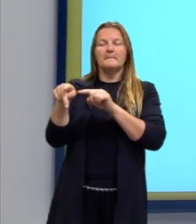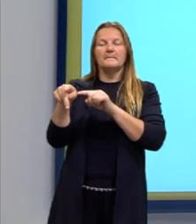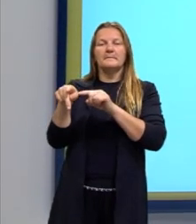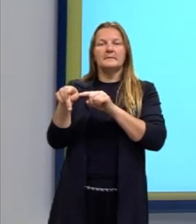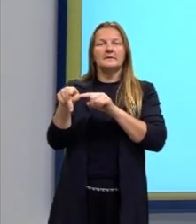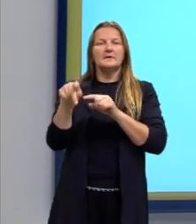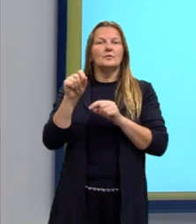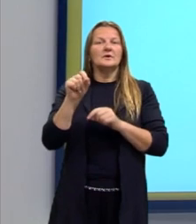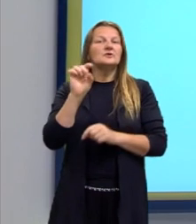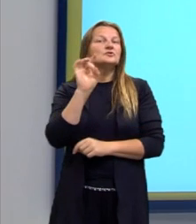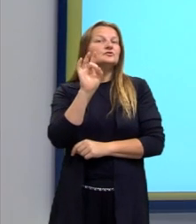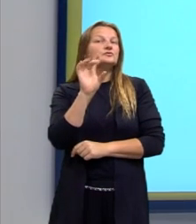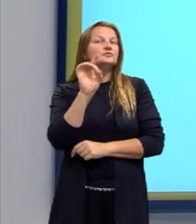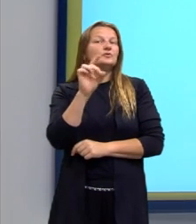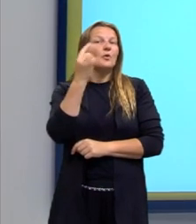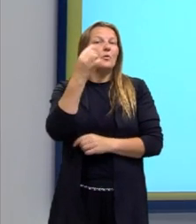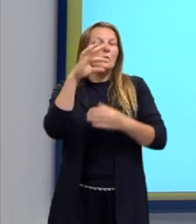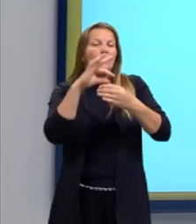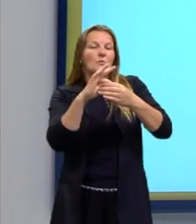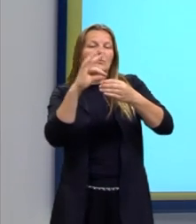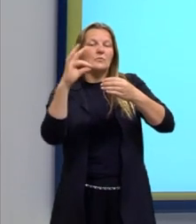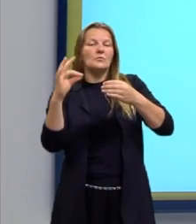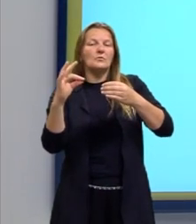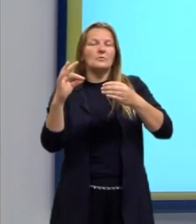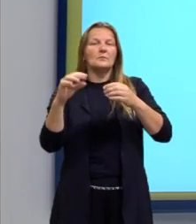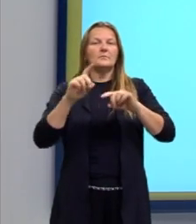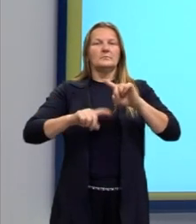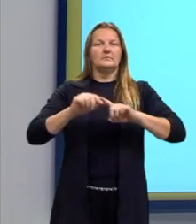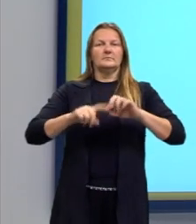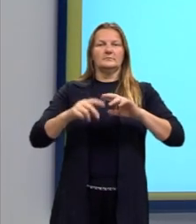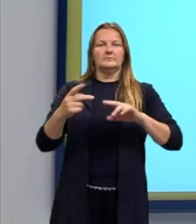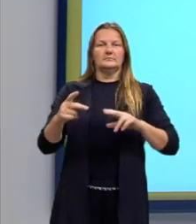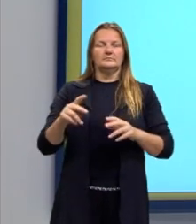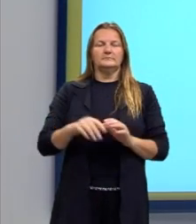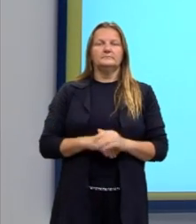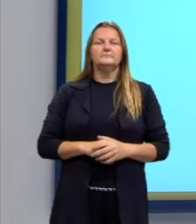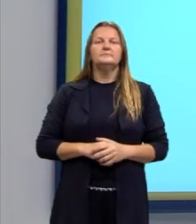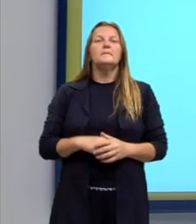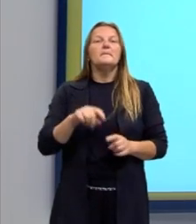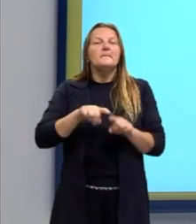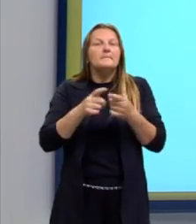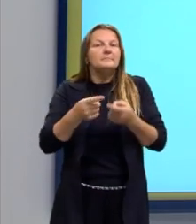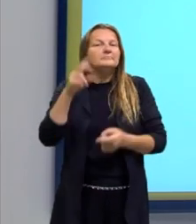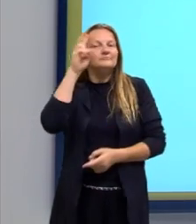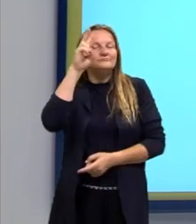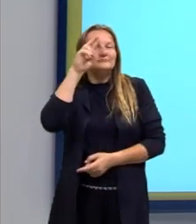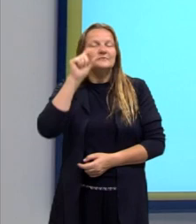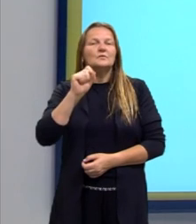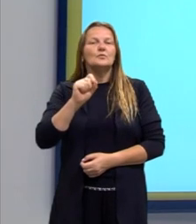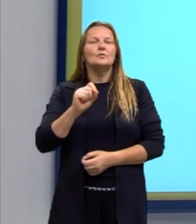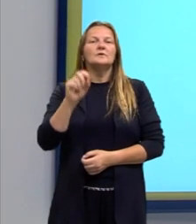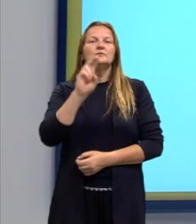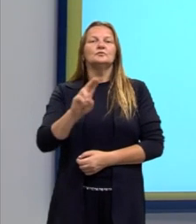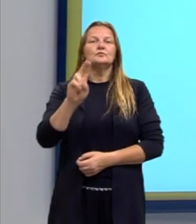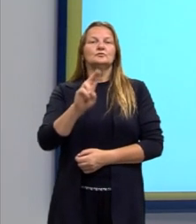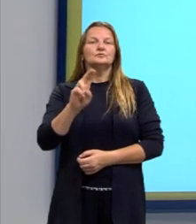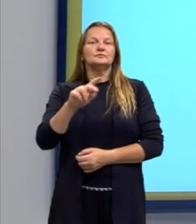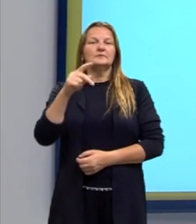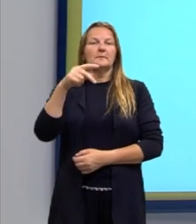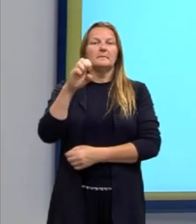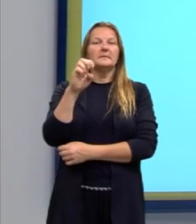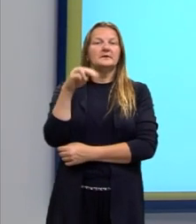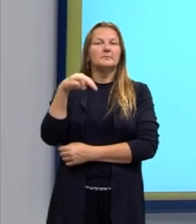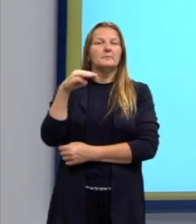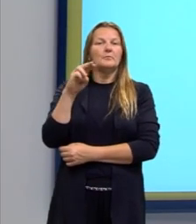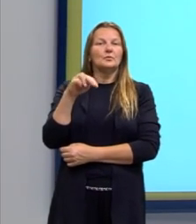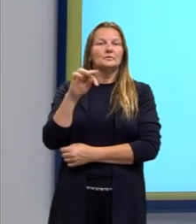vai agrupar somente uma parte desses elementos. Mas aí para a gente lembrar quando que é permutação, quando que não